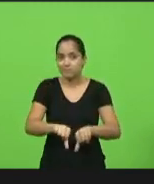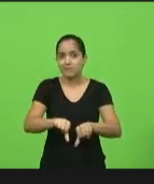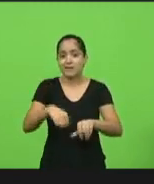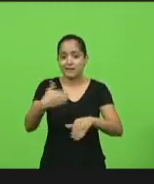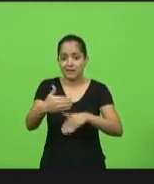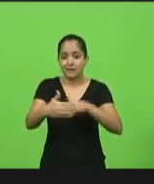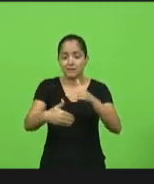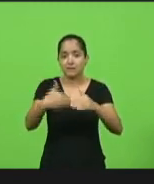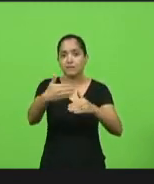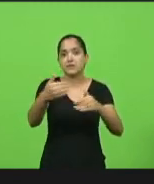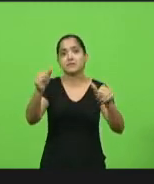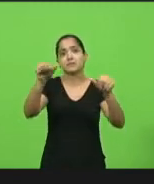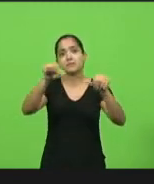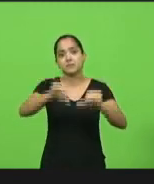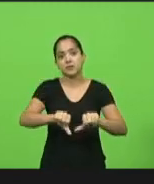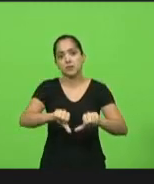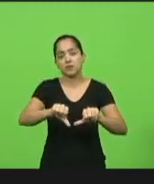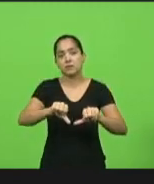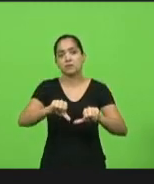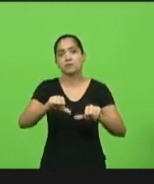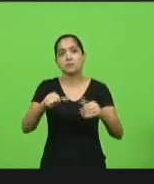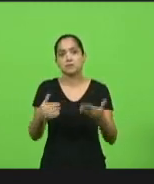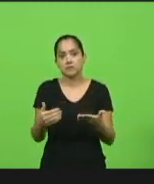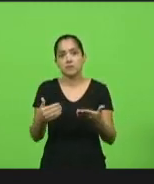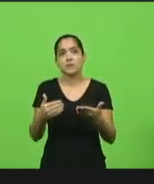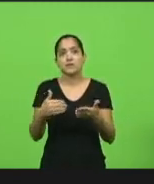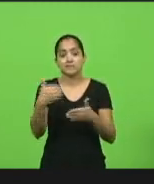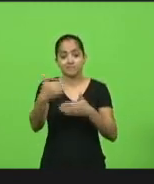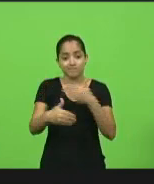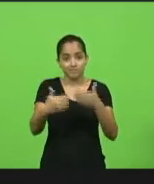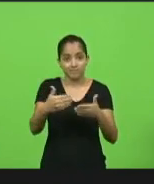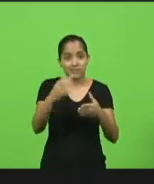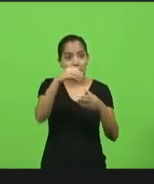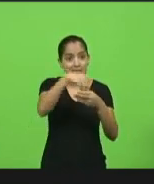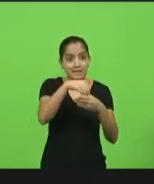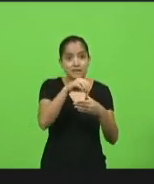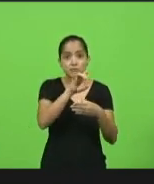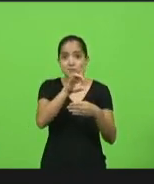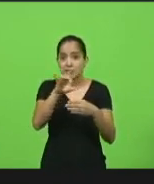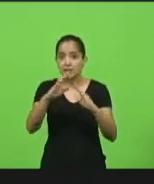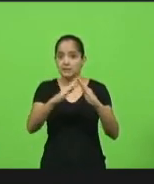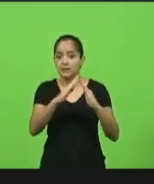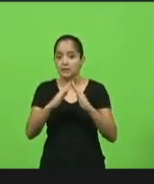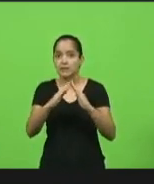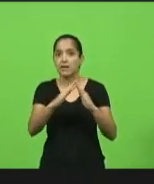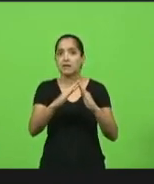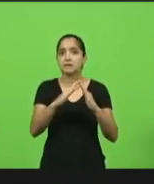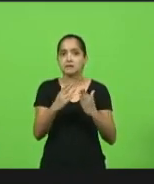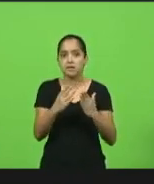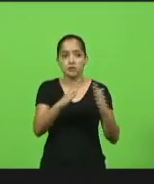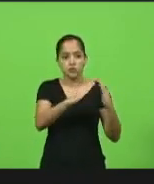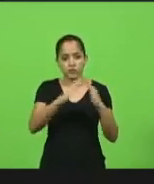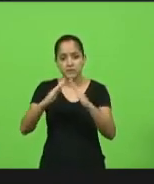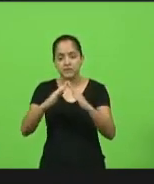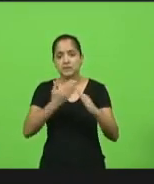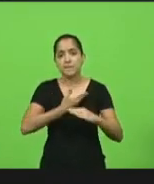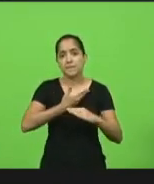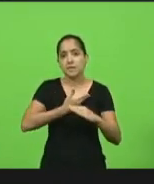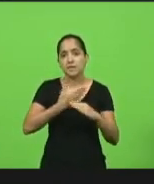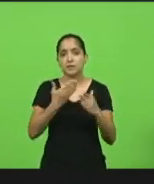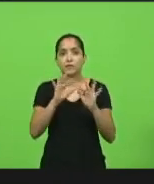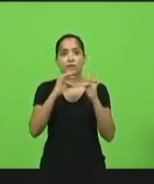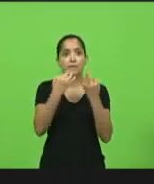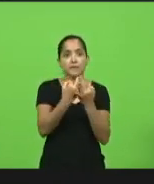ficar mais próximo. Senhores parlamentares, cada vez vai ficar mais próximo, dentro da casa de cada um de nós. Dentro do vizinho, do amigo, do parente.